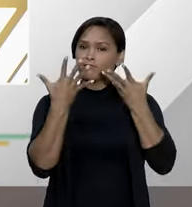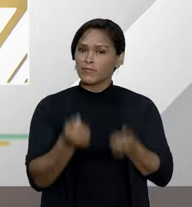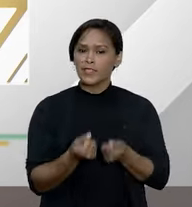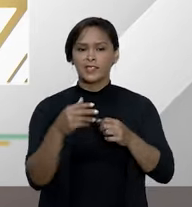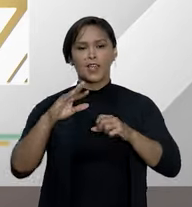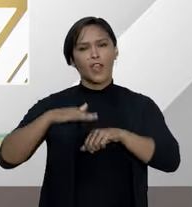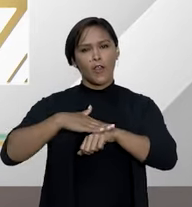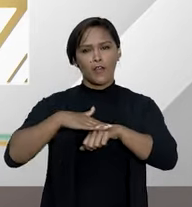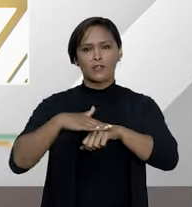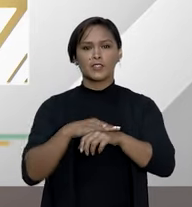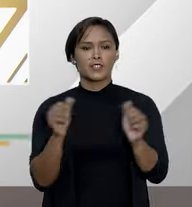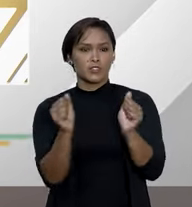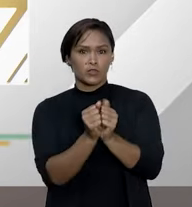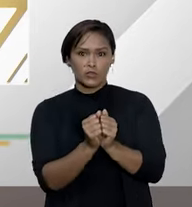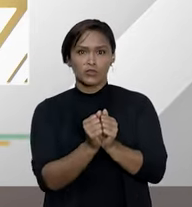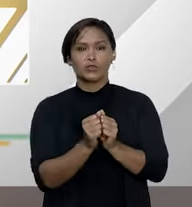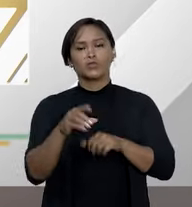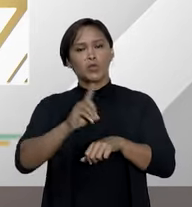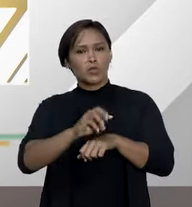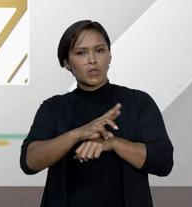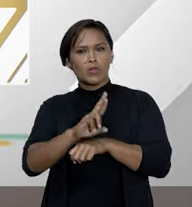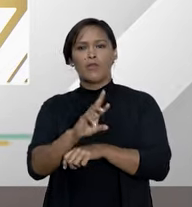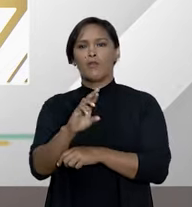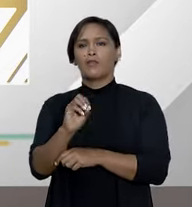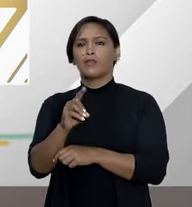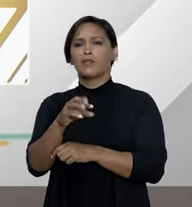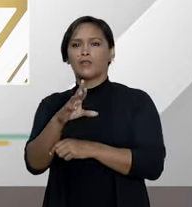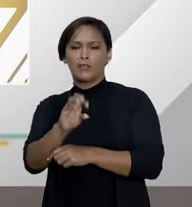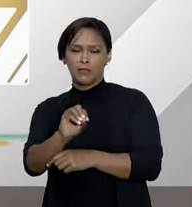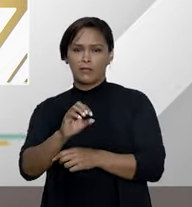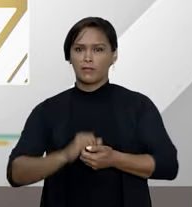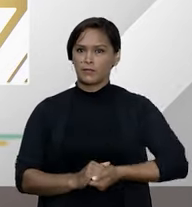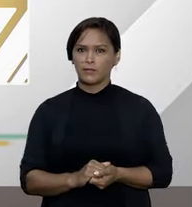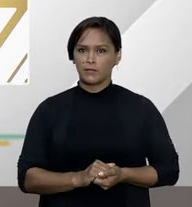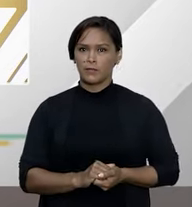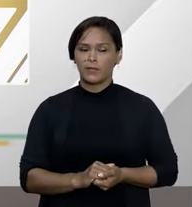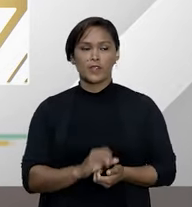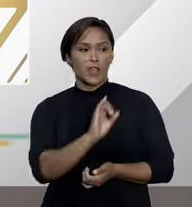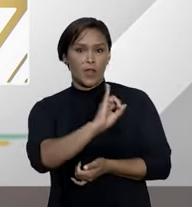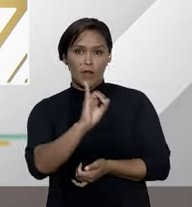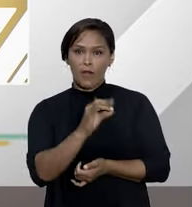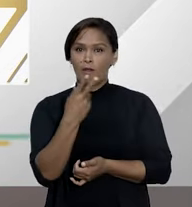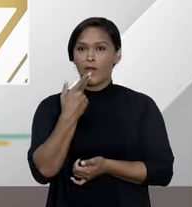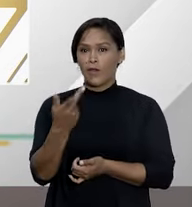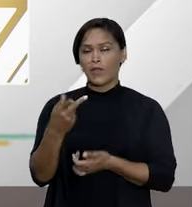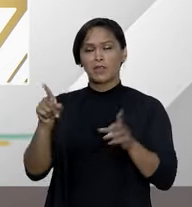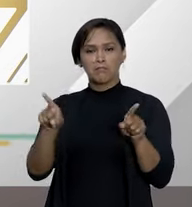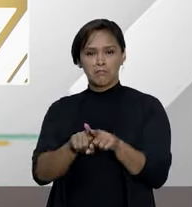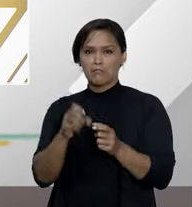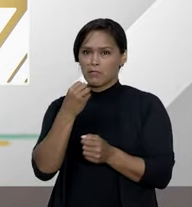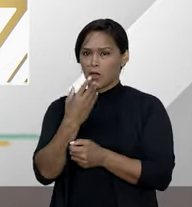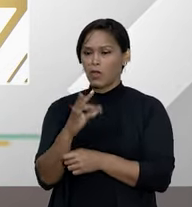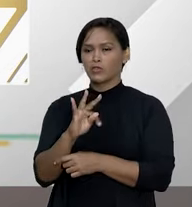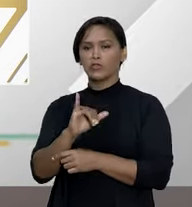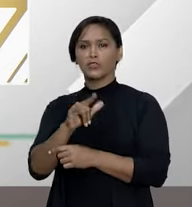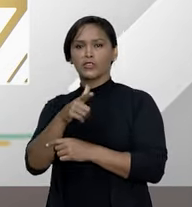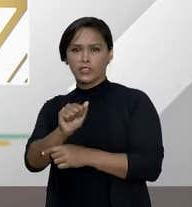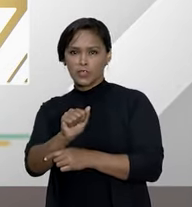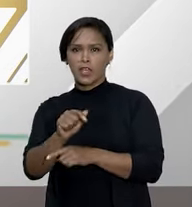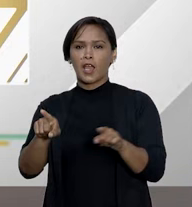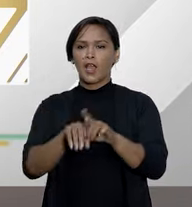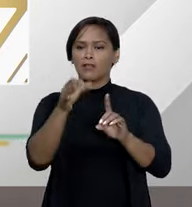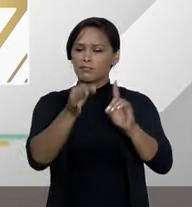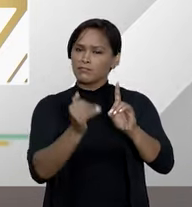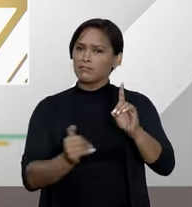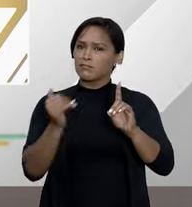conversar com a gente, doutor Rodrigo Leite. Olá, Samanta. Olá, Tiago. Olá,